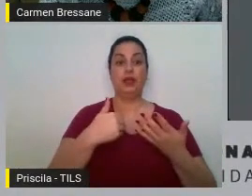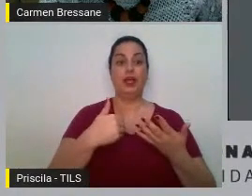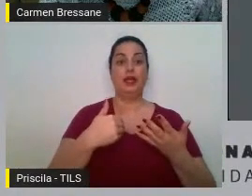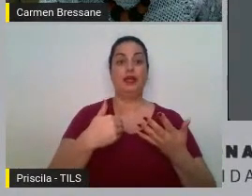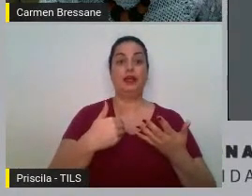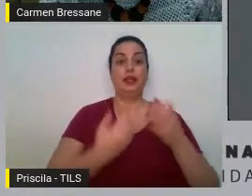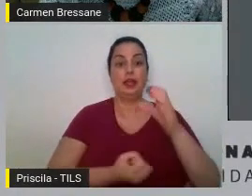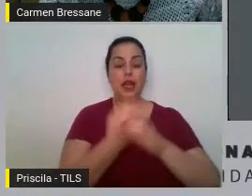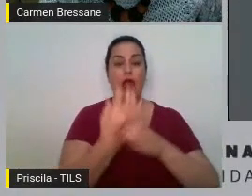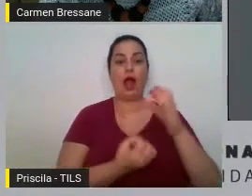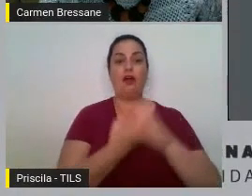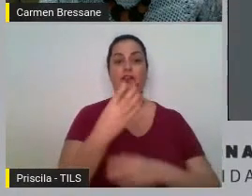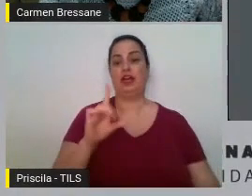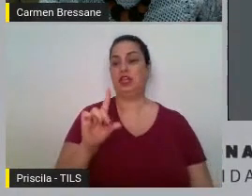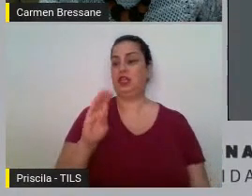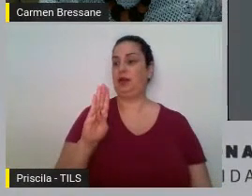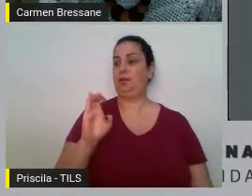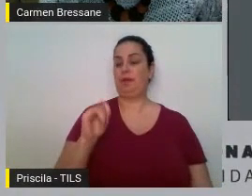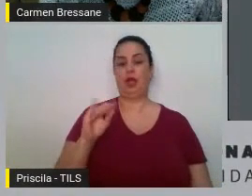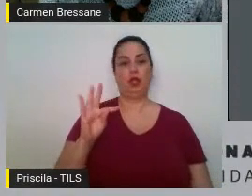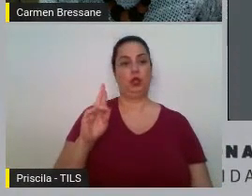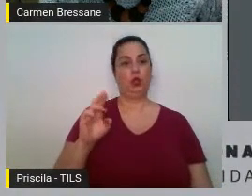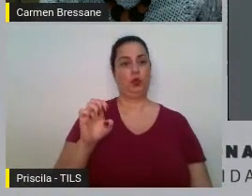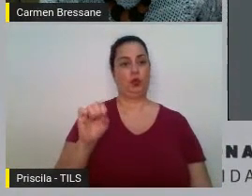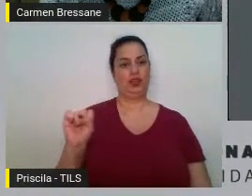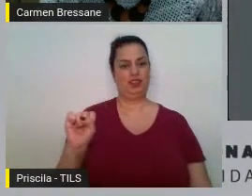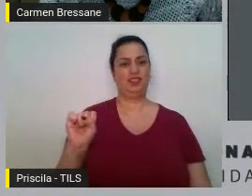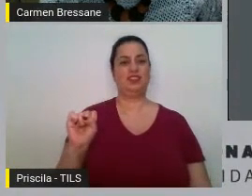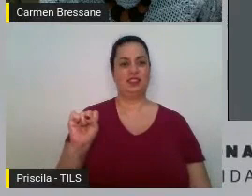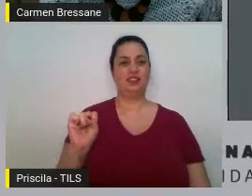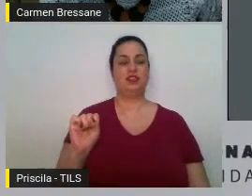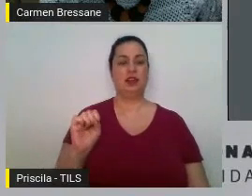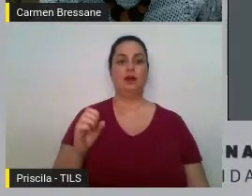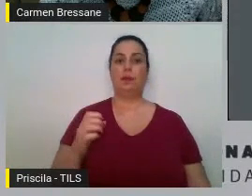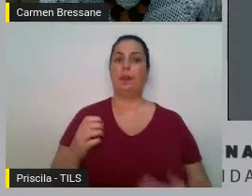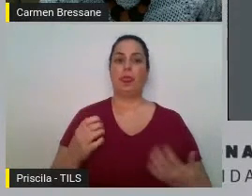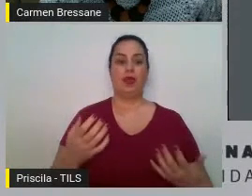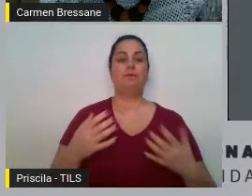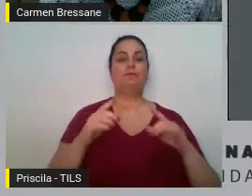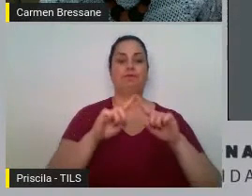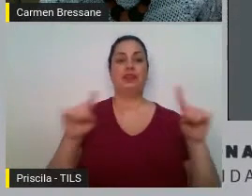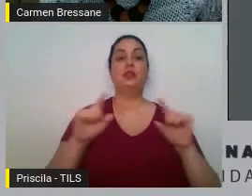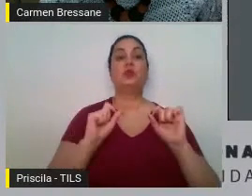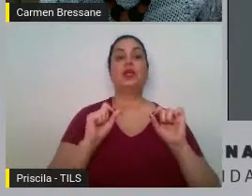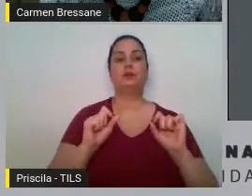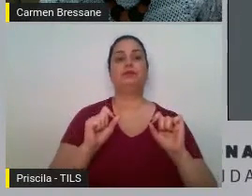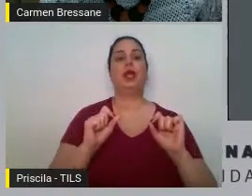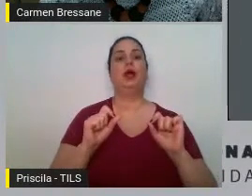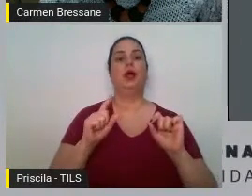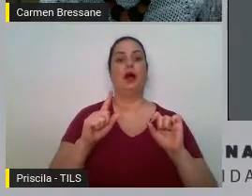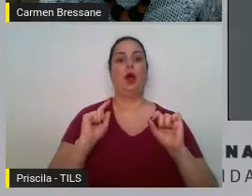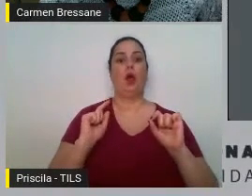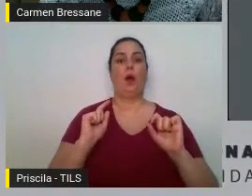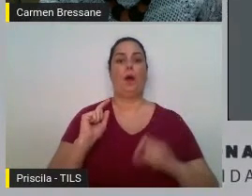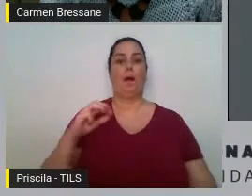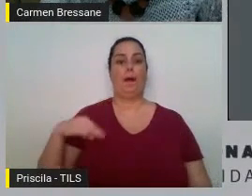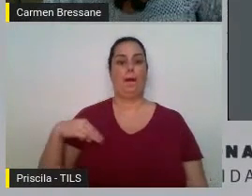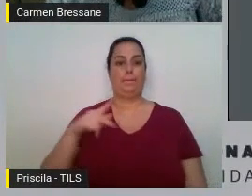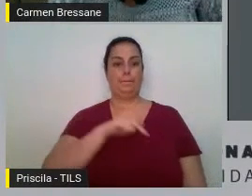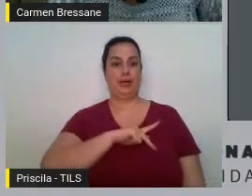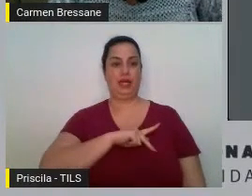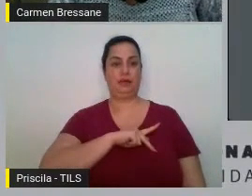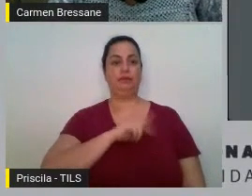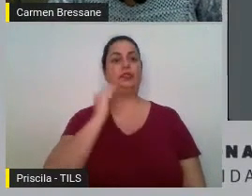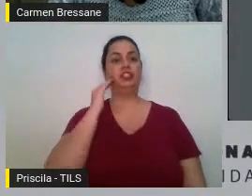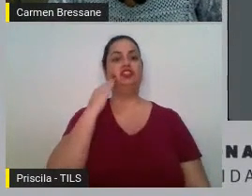lastreadas em crédito tributário, numa nítida e clara ao ver do Ministério Público de Contas operação